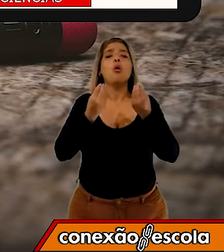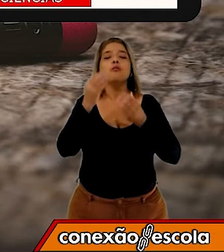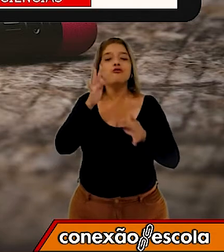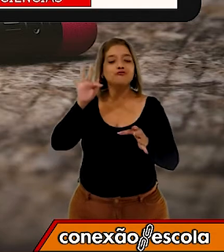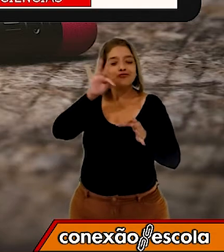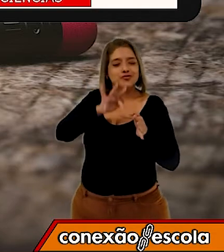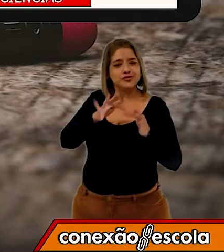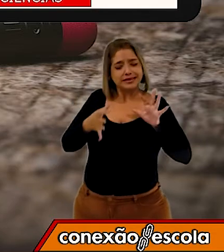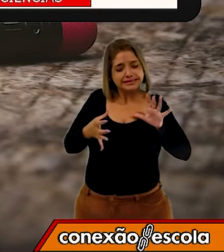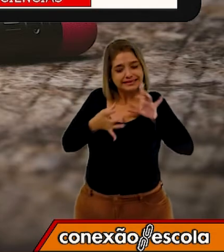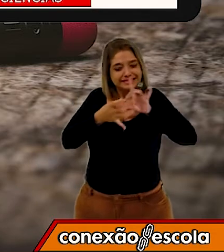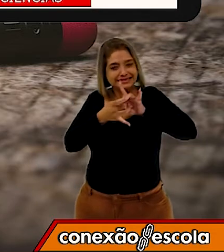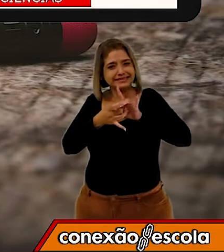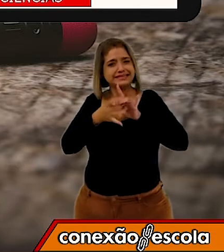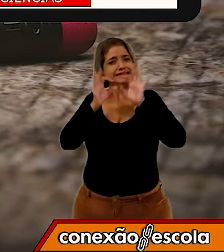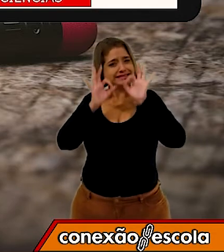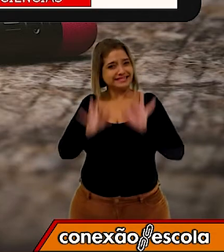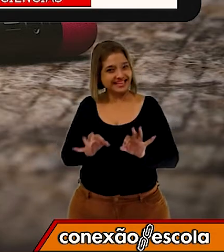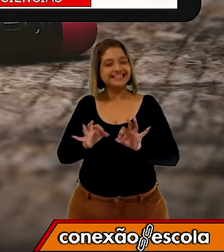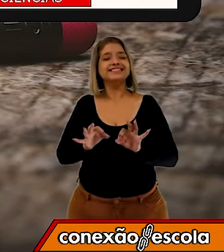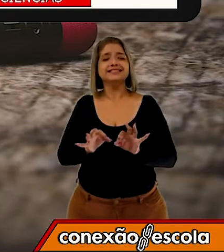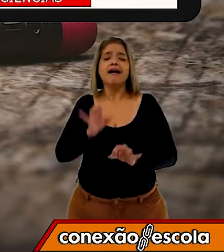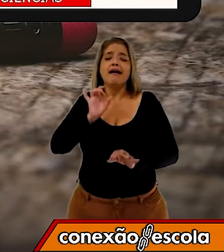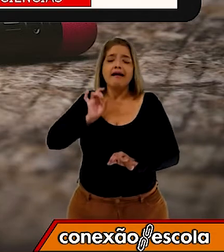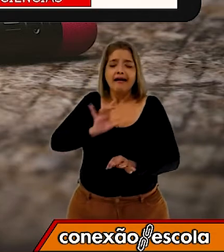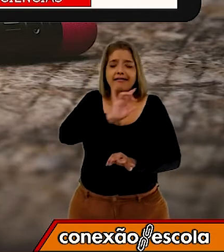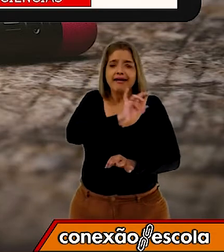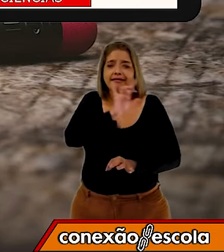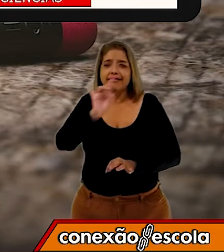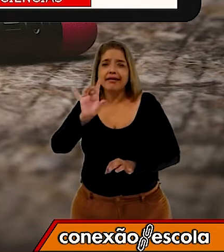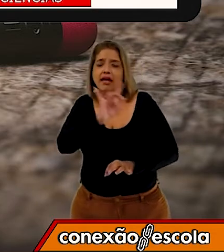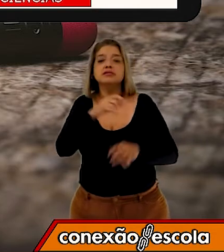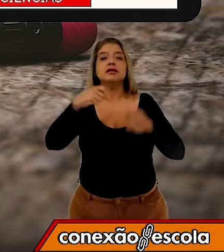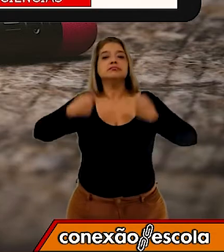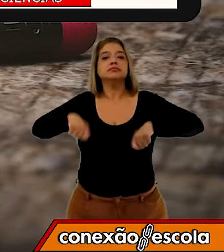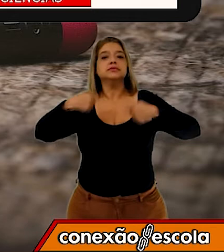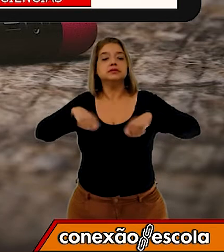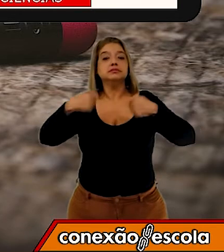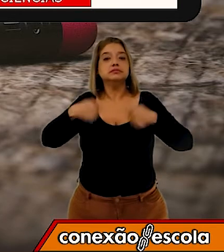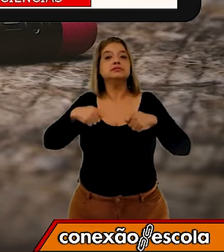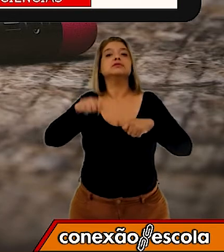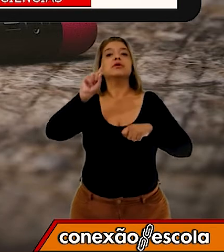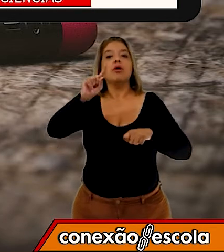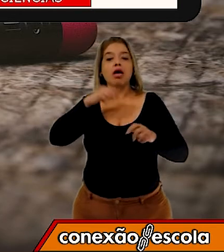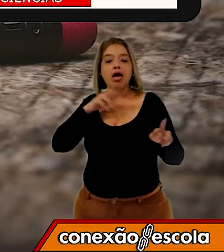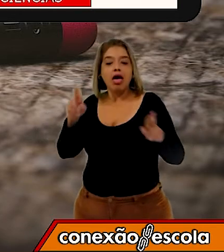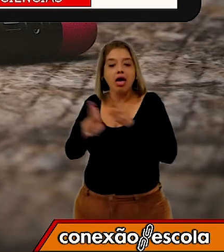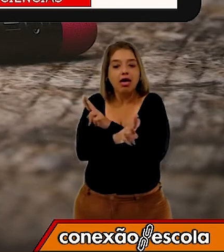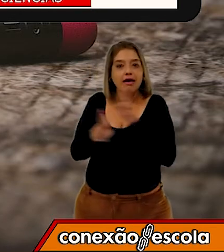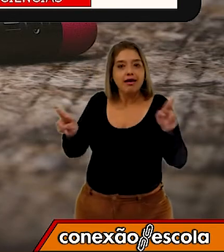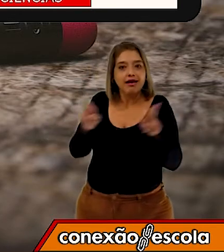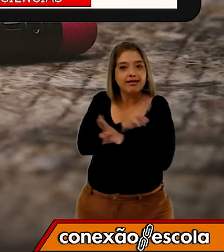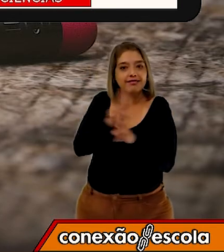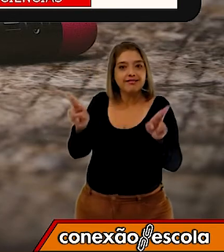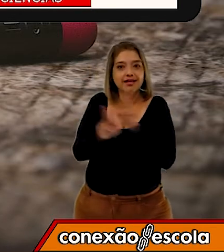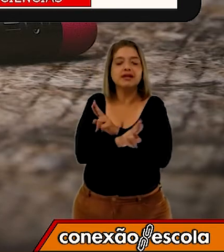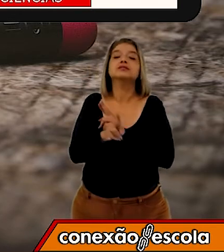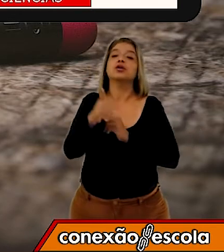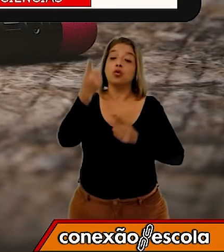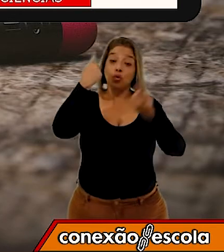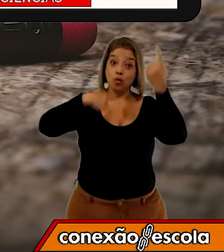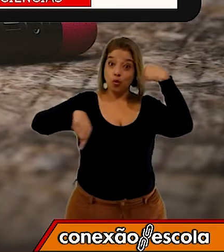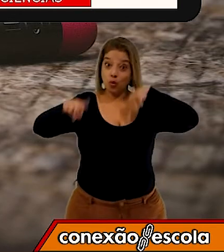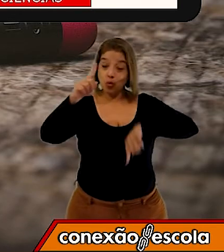juntinho, hein, pessoal? Cada pedacinho depende um do outro. Por isso que o nosso corpo é